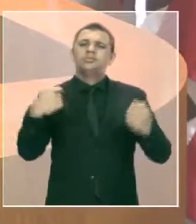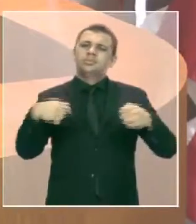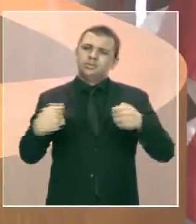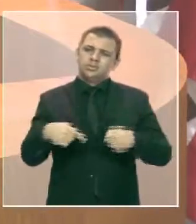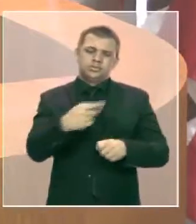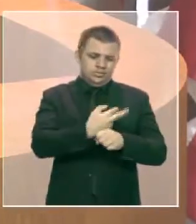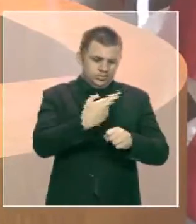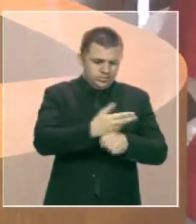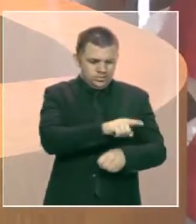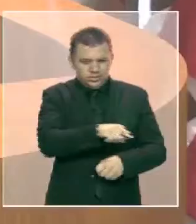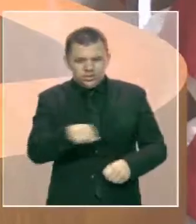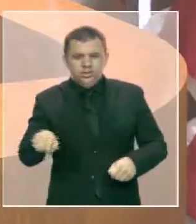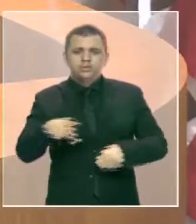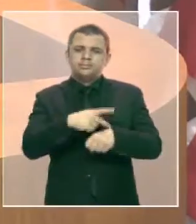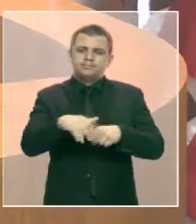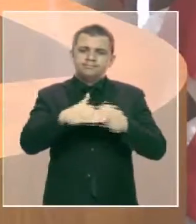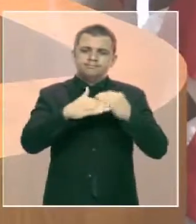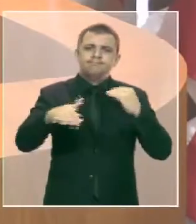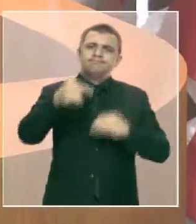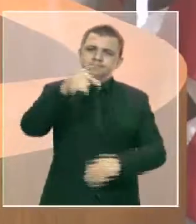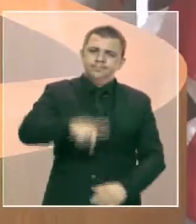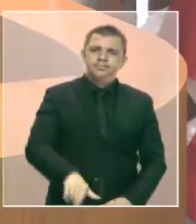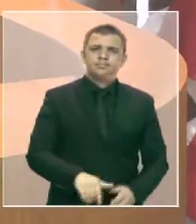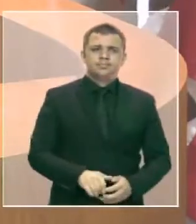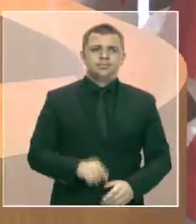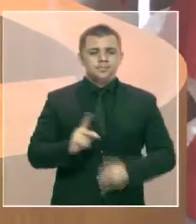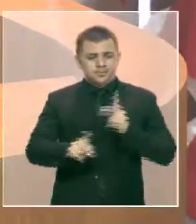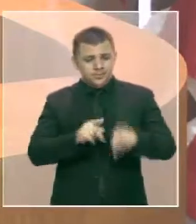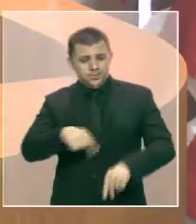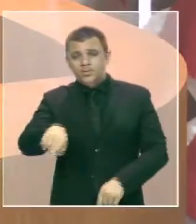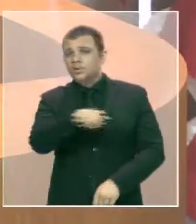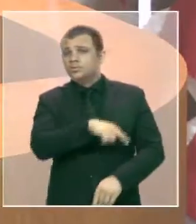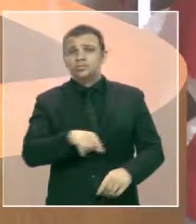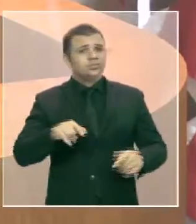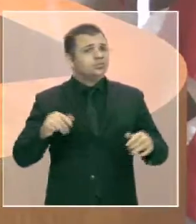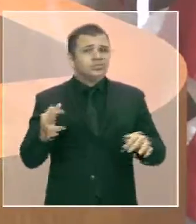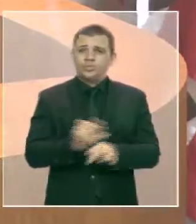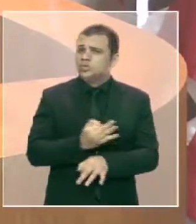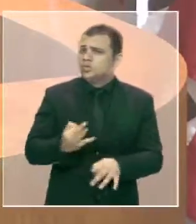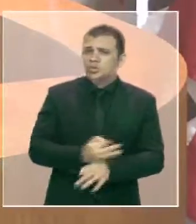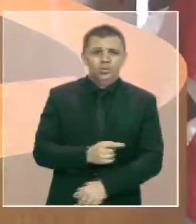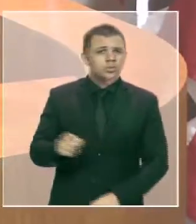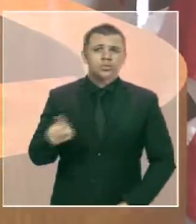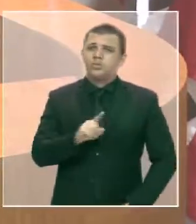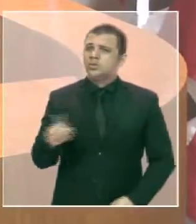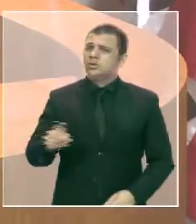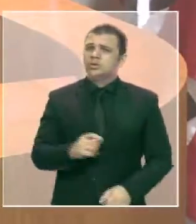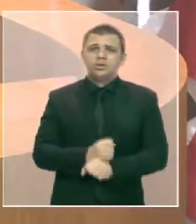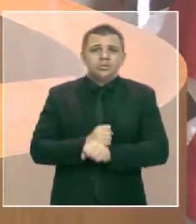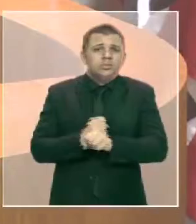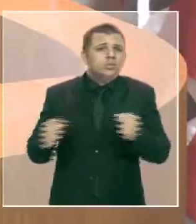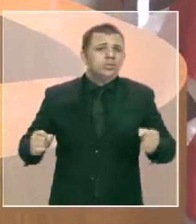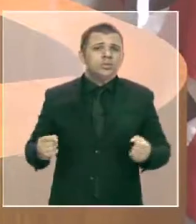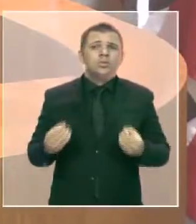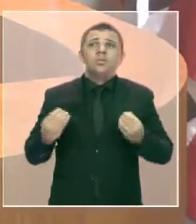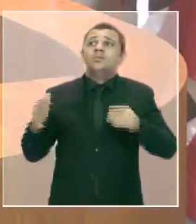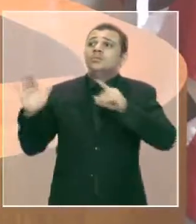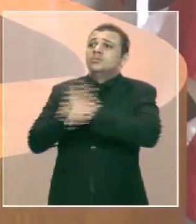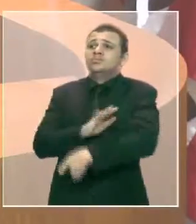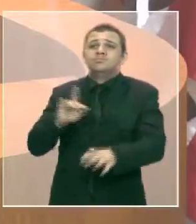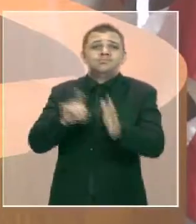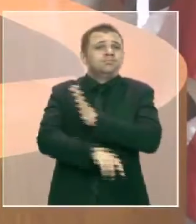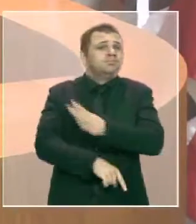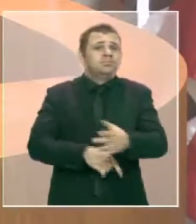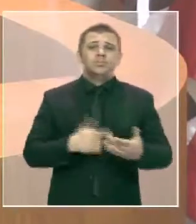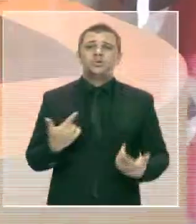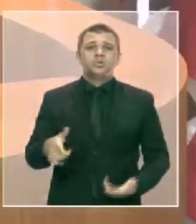daqueles 600 metros. A população não aguenta mais, não suporta mais, não tem mais a quem recorrer. Falei